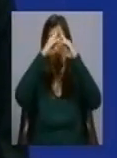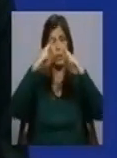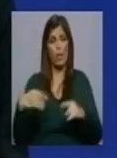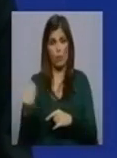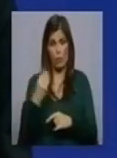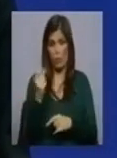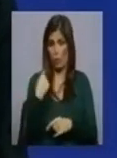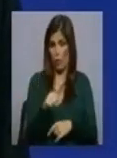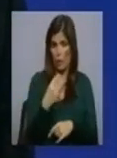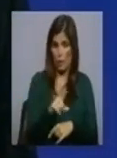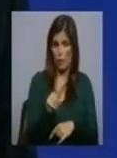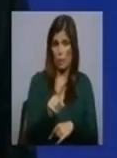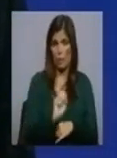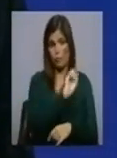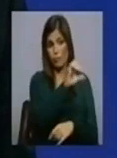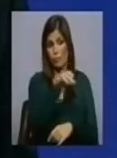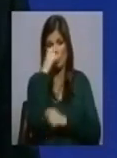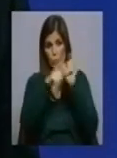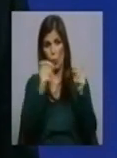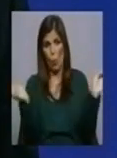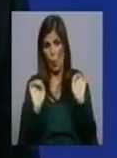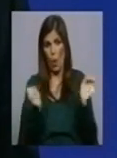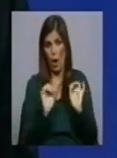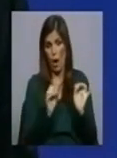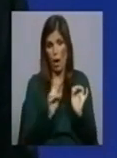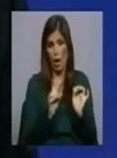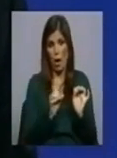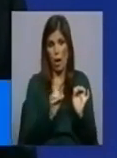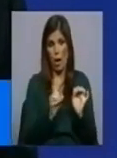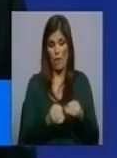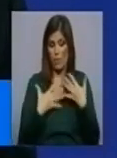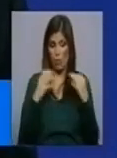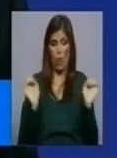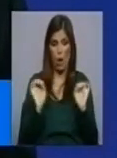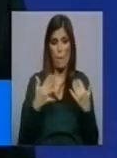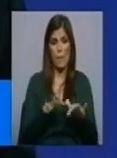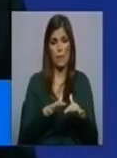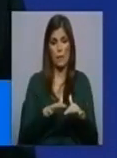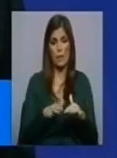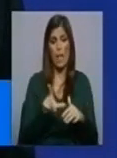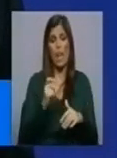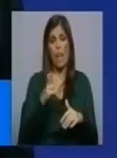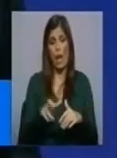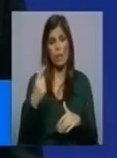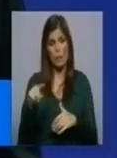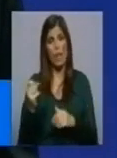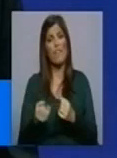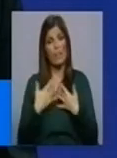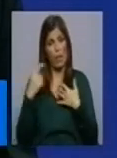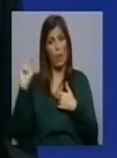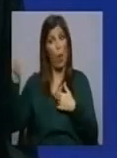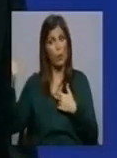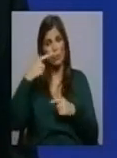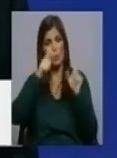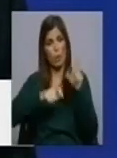colocamos pessoas que não estão infectadas, mas que estavam em lares onde havia outros infectados. Ou seja,